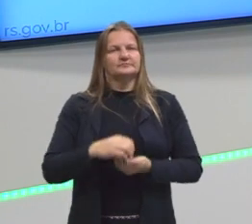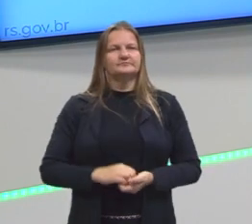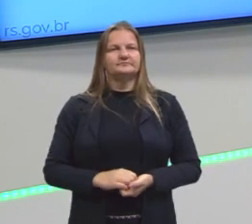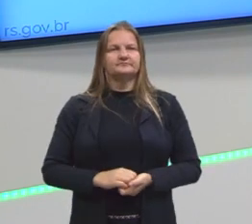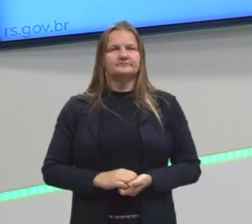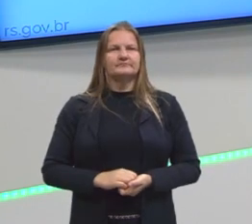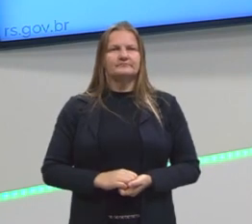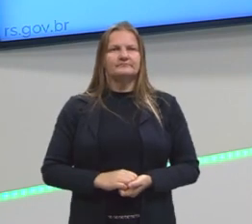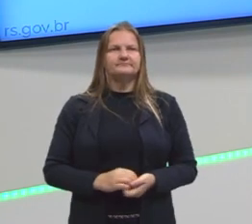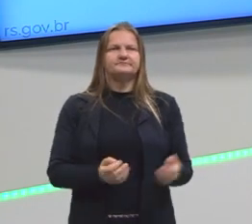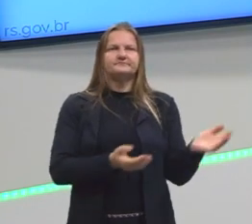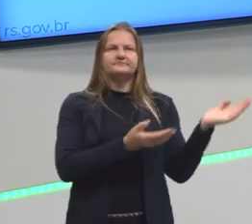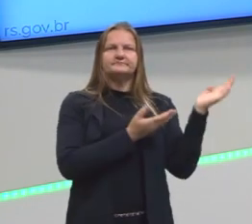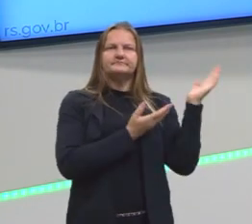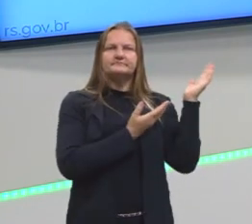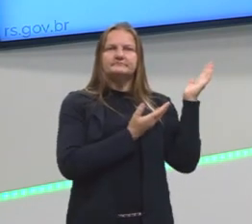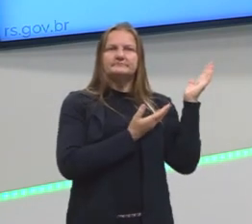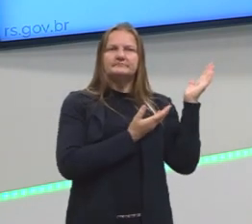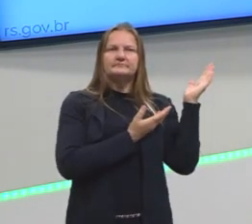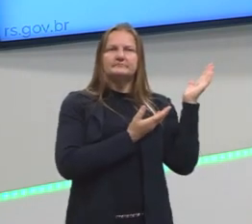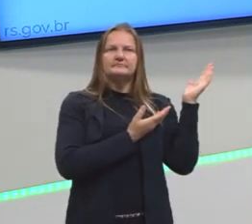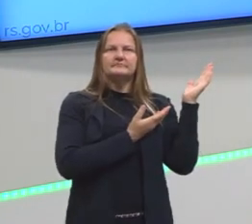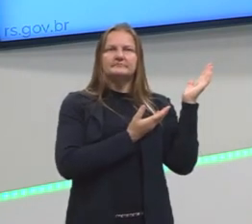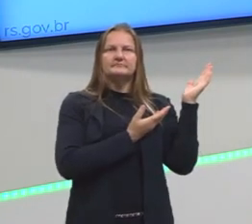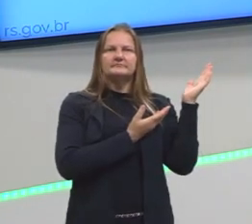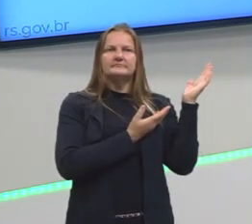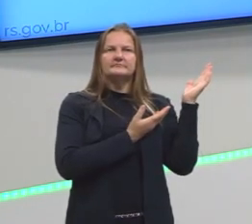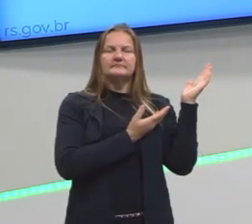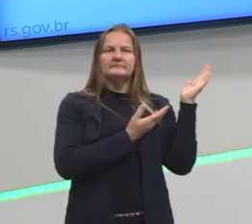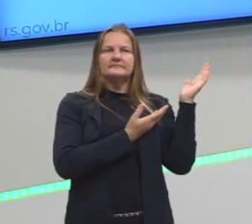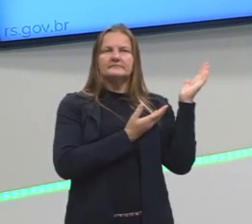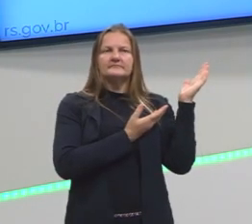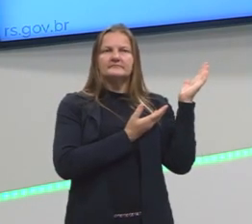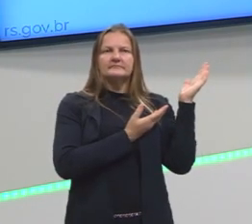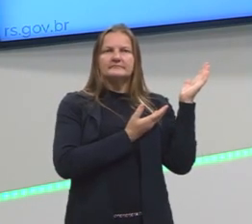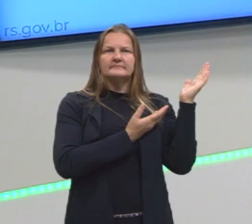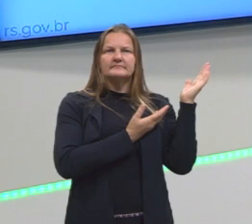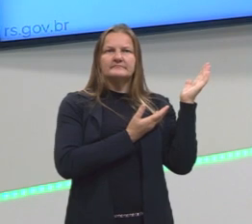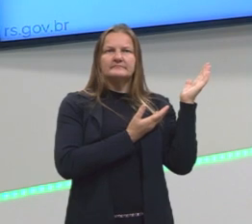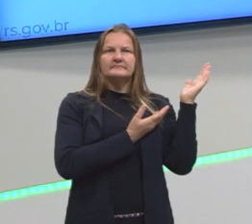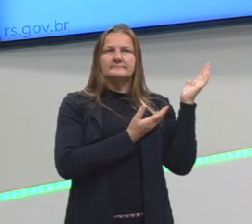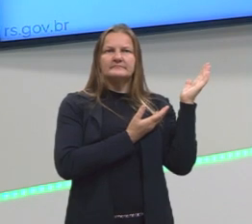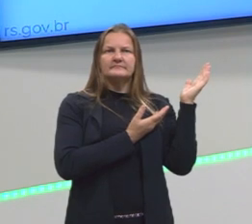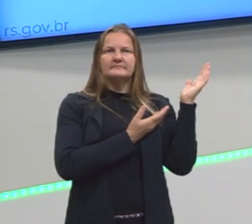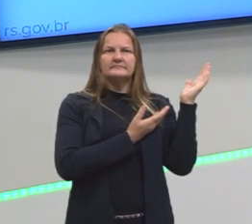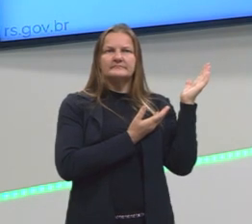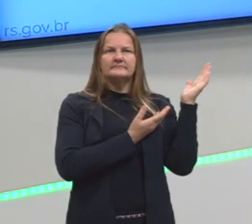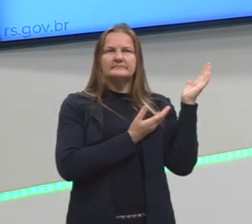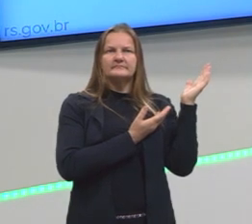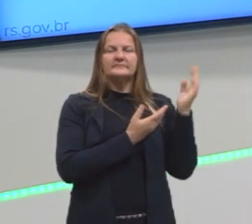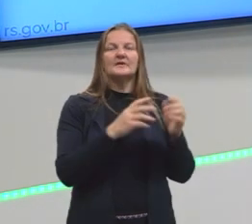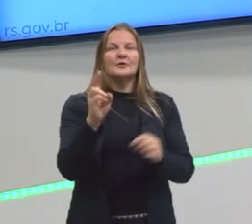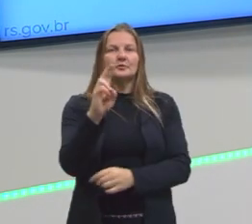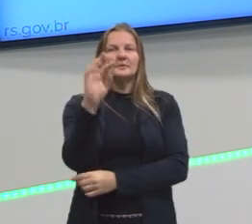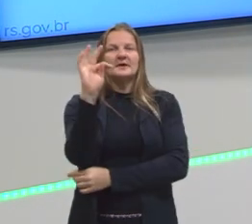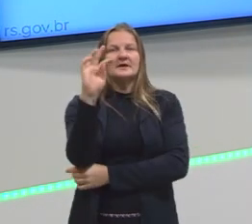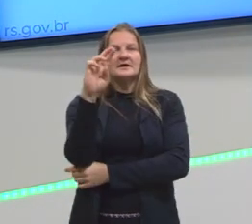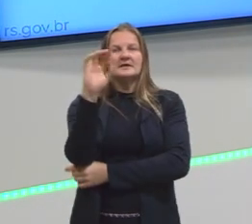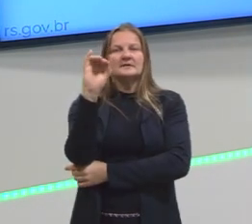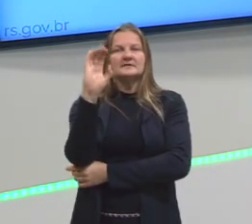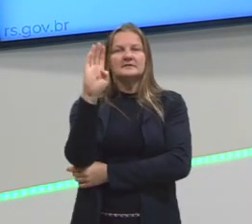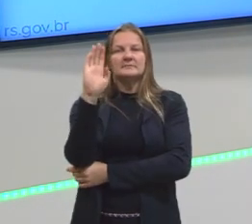Olha só, os chamados tribalismos contemporâneos. Então, olha só, a